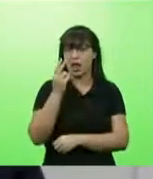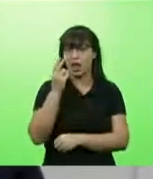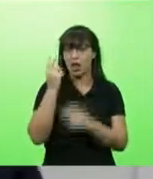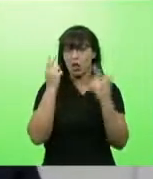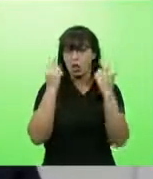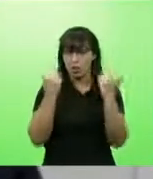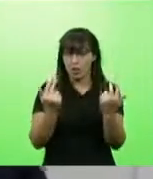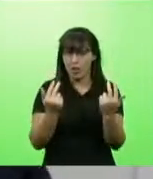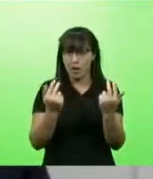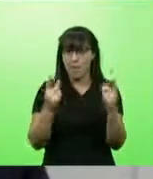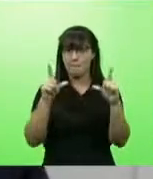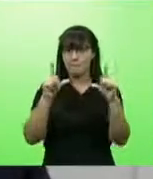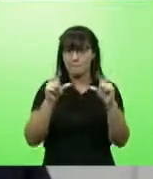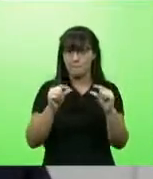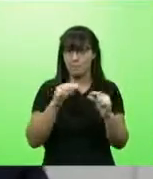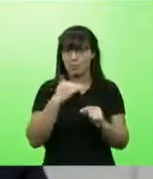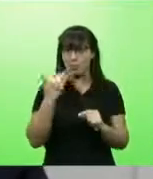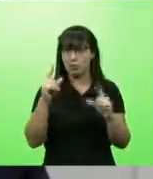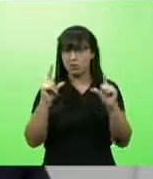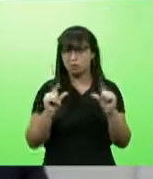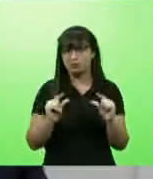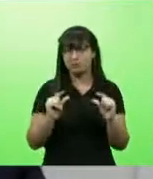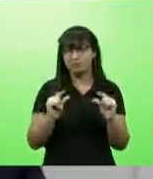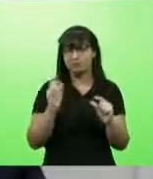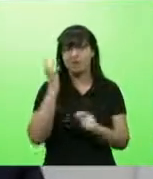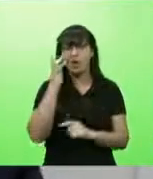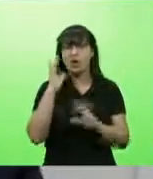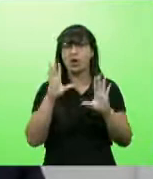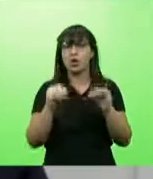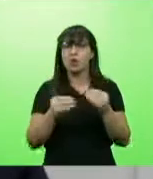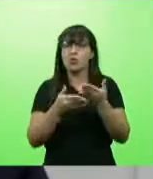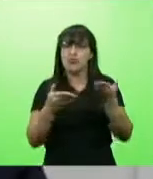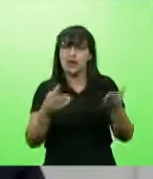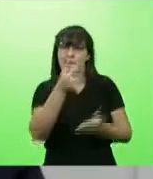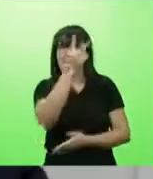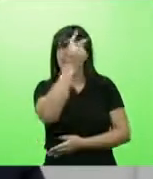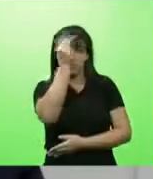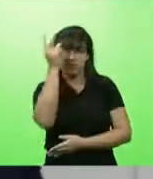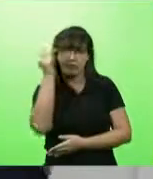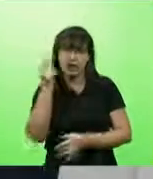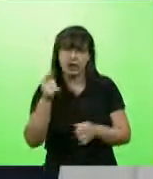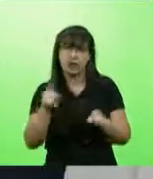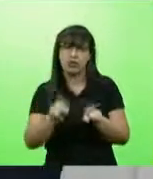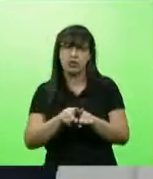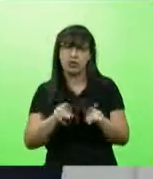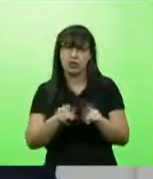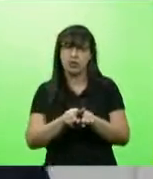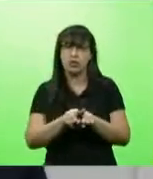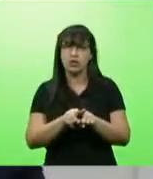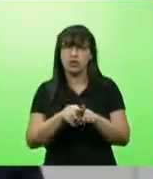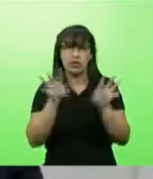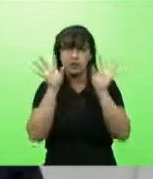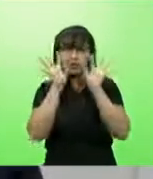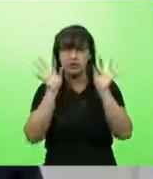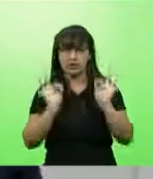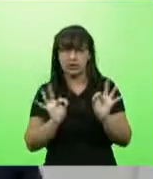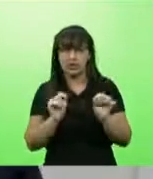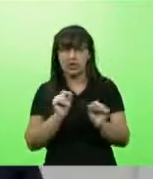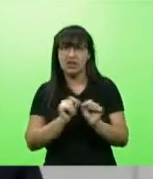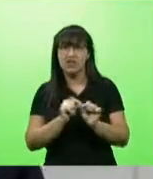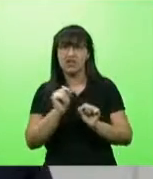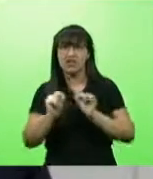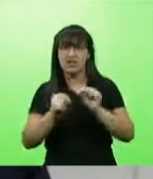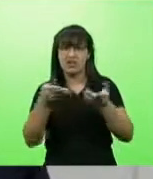do que Rancho Queimado. Então, eu acho que todos os prefeitos, e até por estar sem saber o que fazer nessa